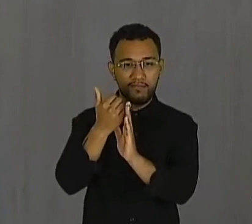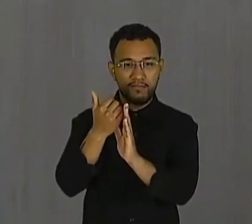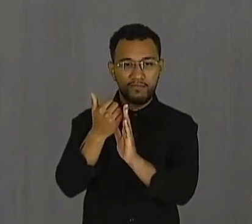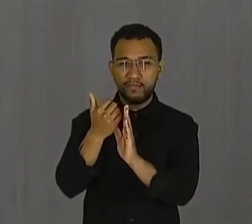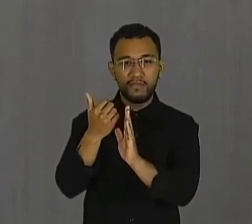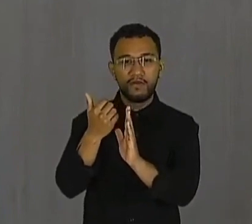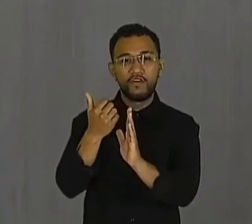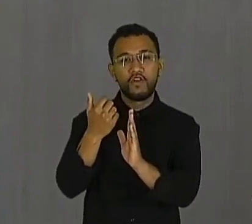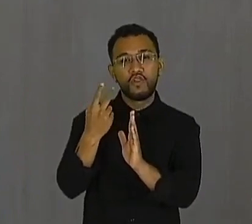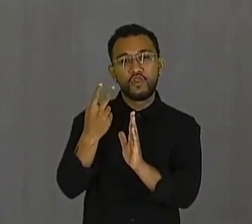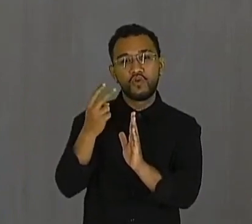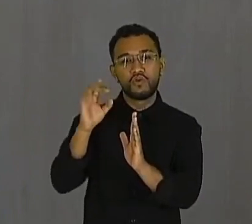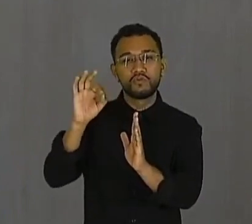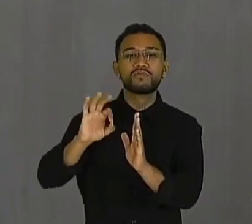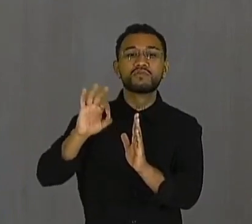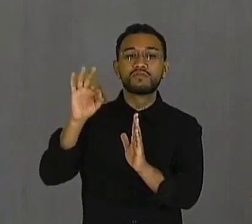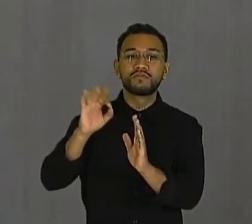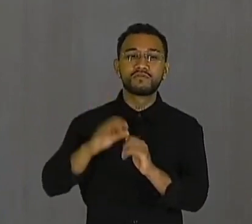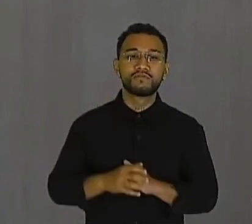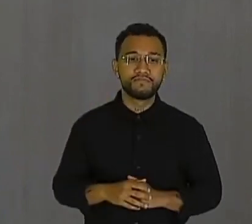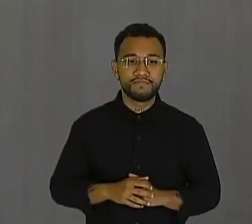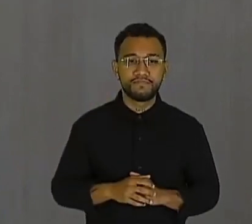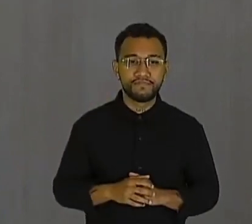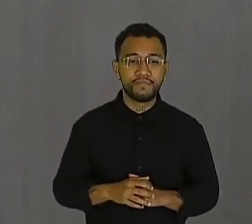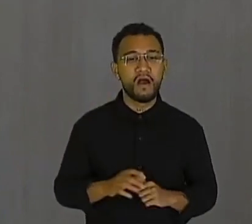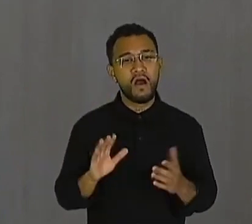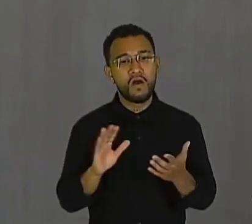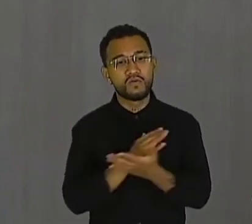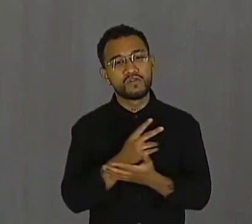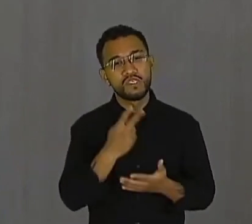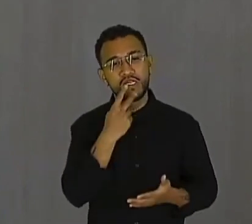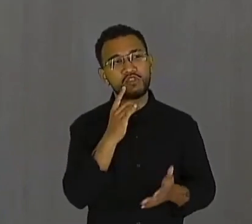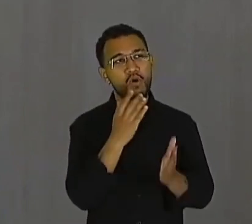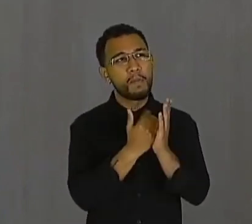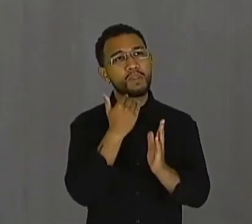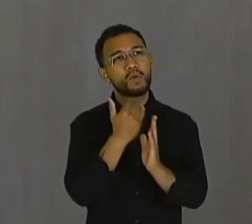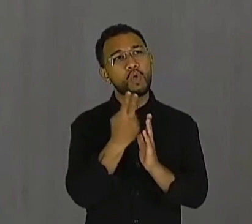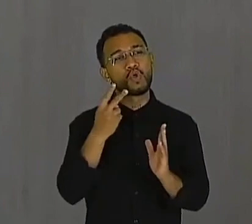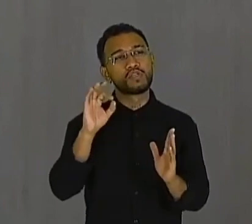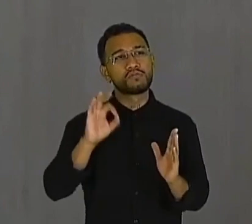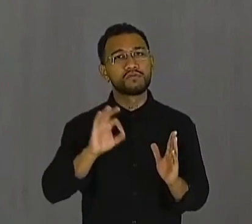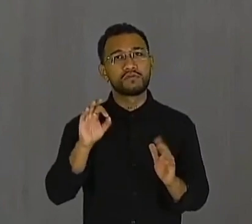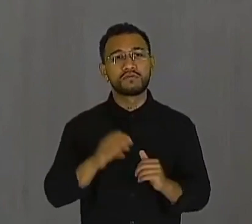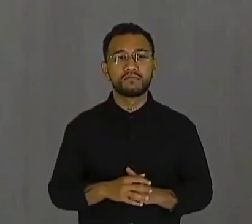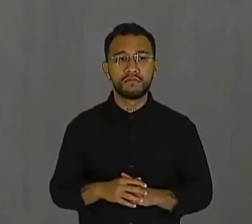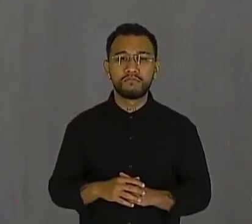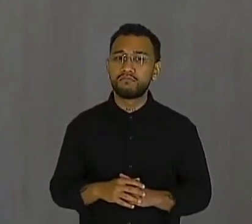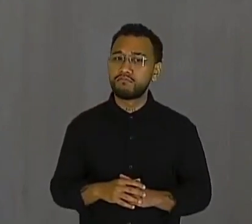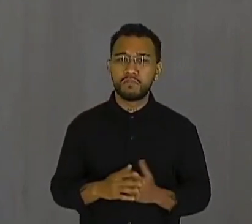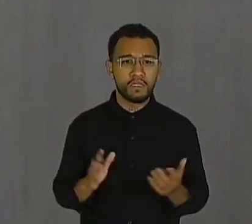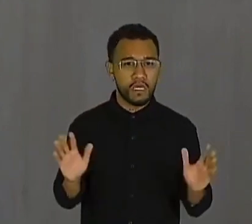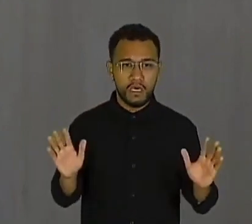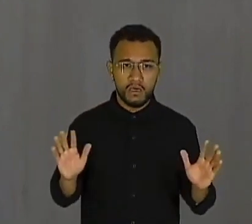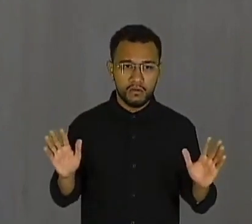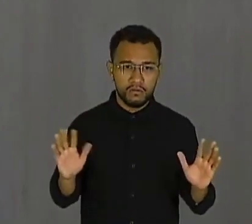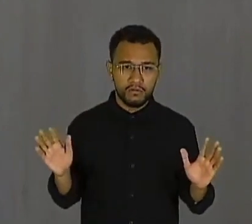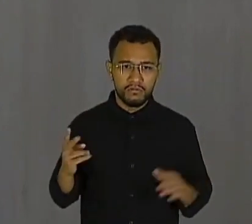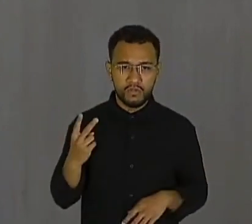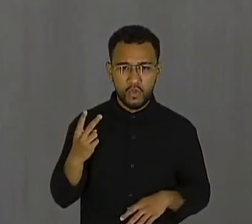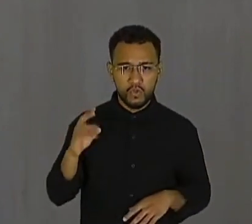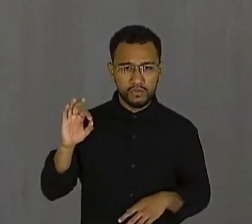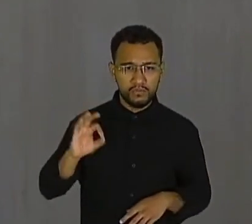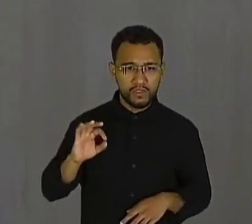Alíquota, e todo mundo diz, não, só foi 2%. Aonde que foi 2%, Rodrigo?